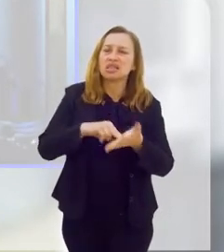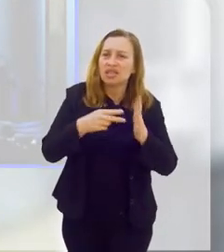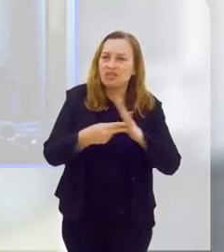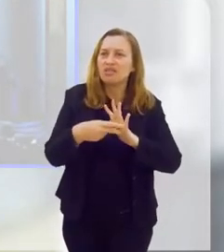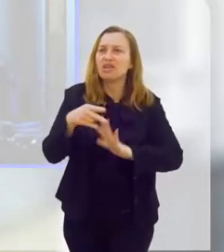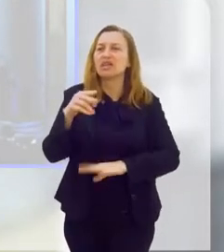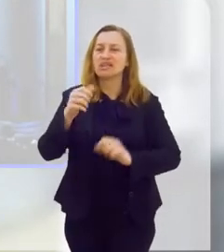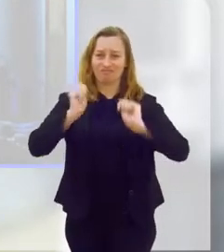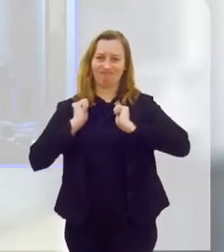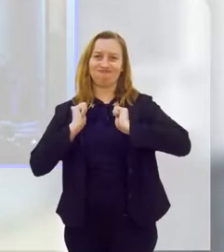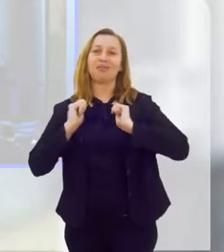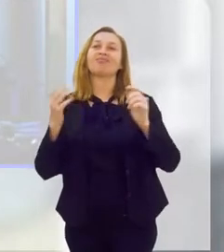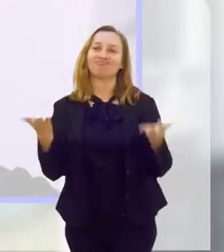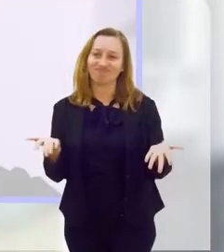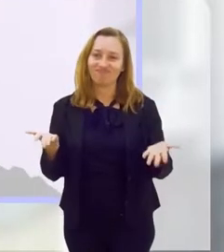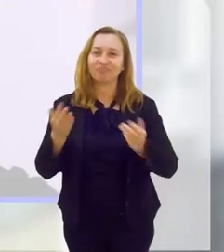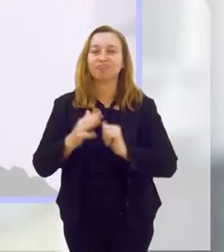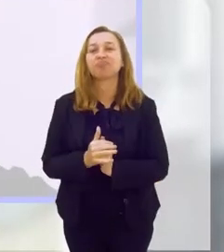sedentarismo, né?